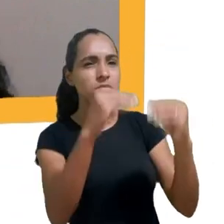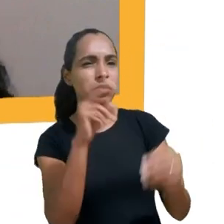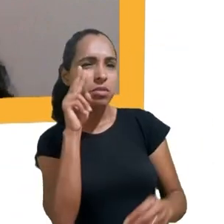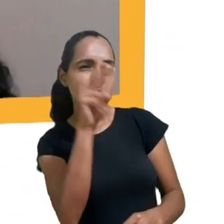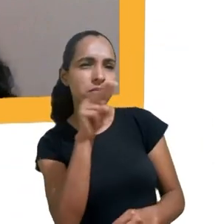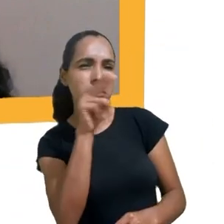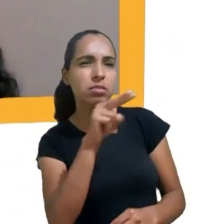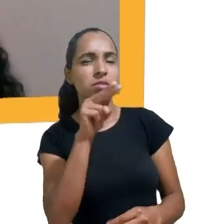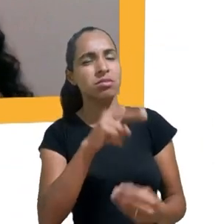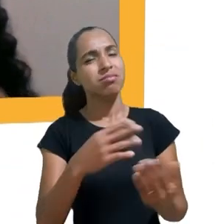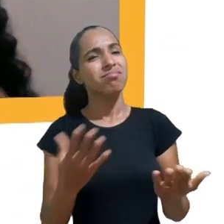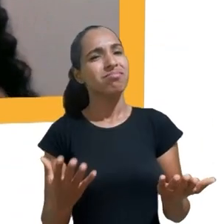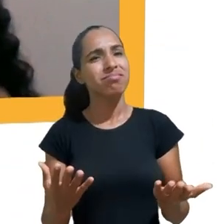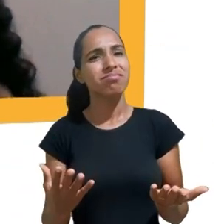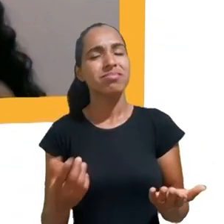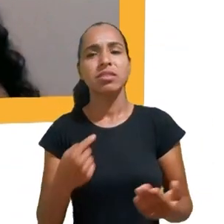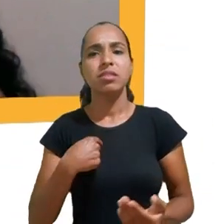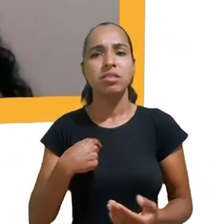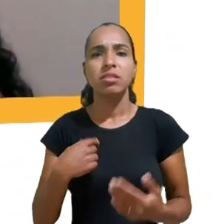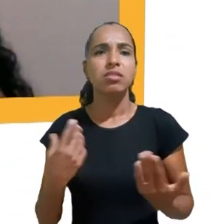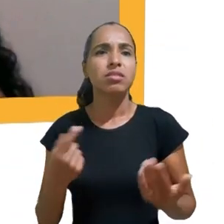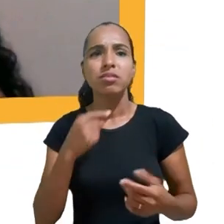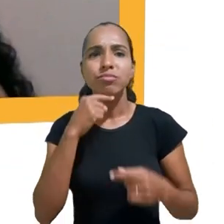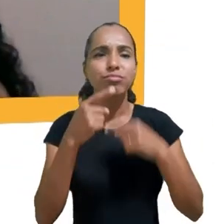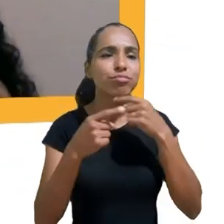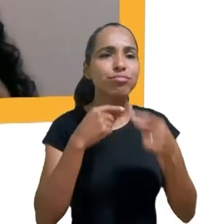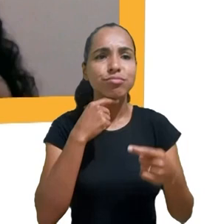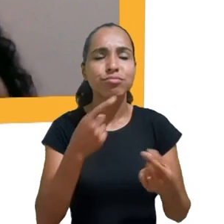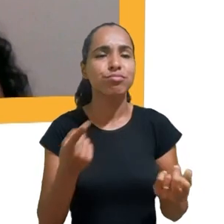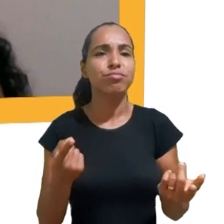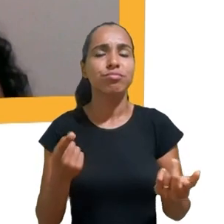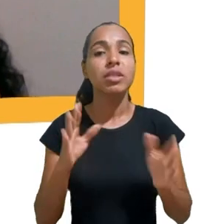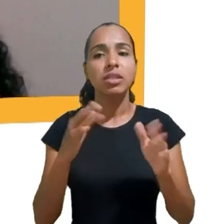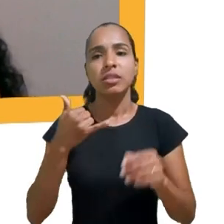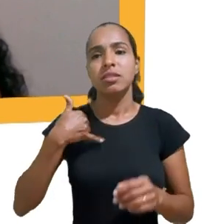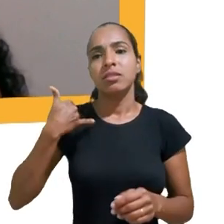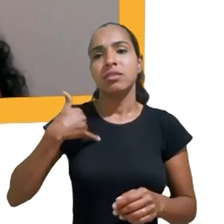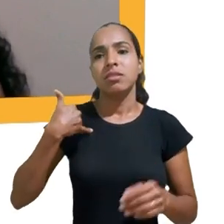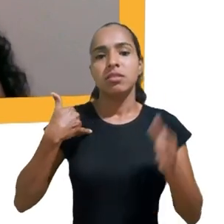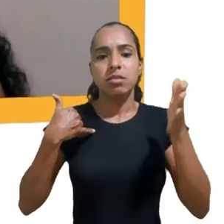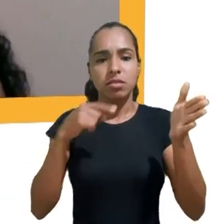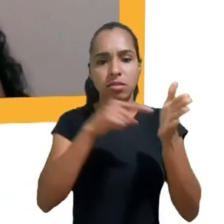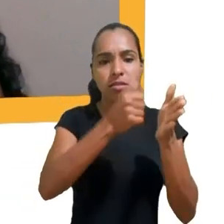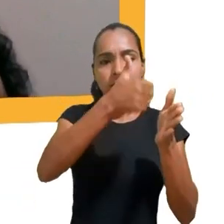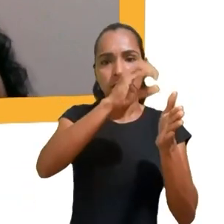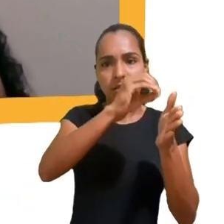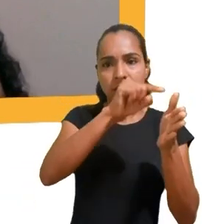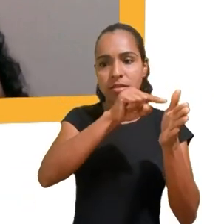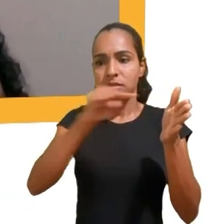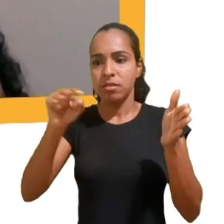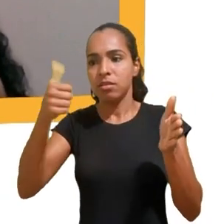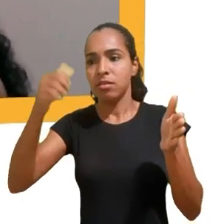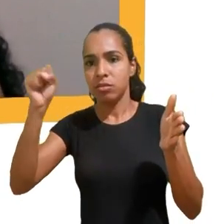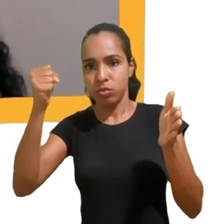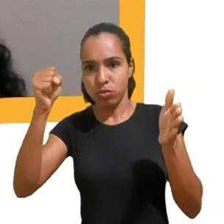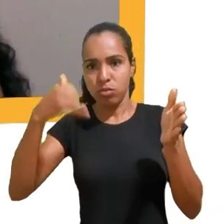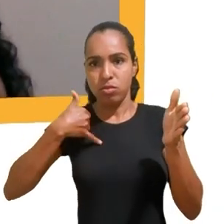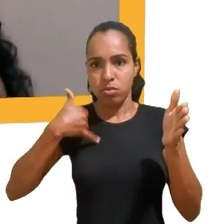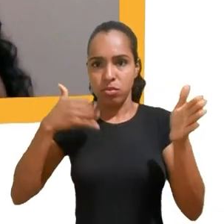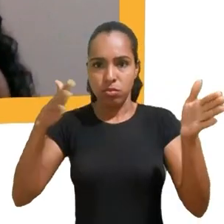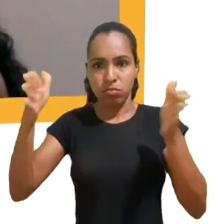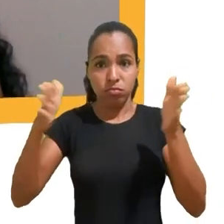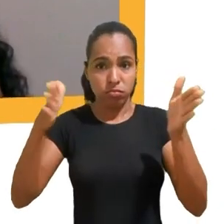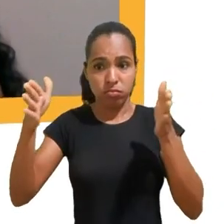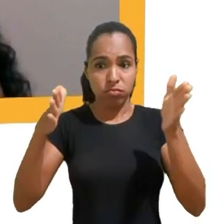na sua faixa etária entre 10 a 18 anos, que estão em formação, eles deveriam ter mais informações